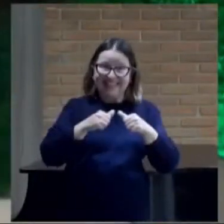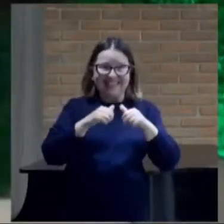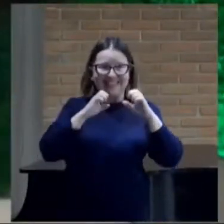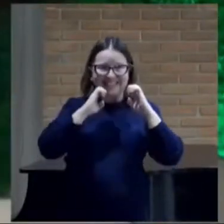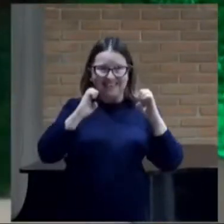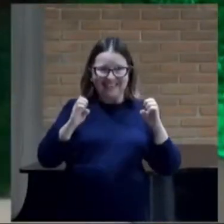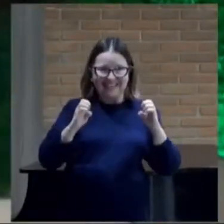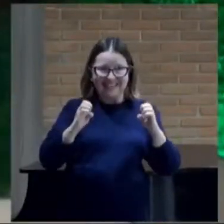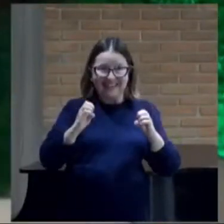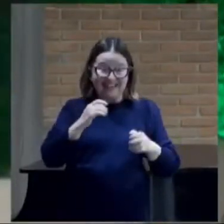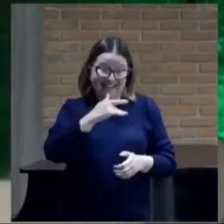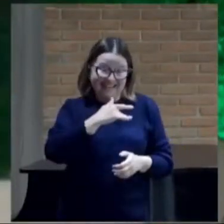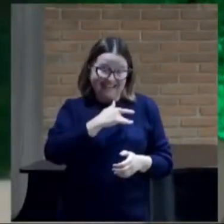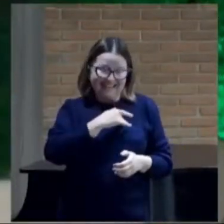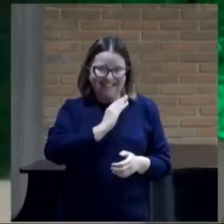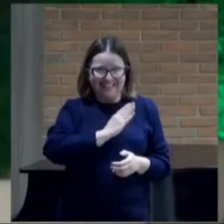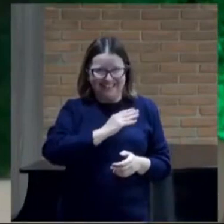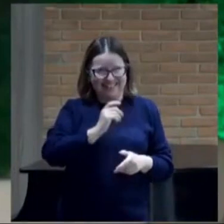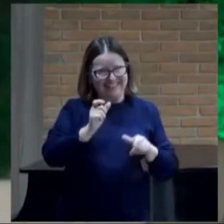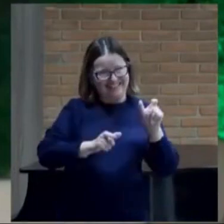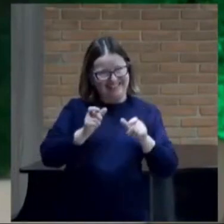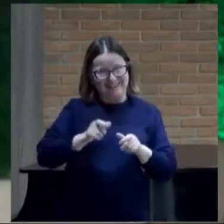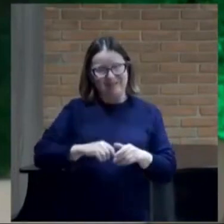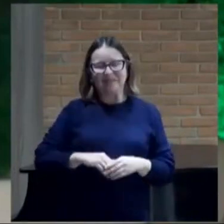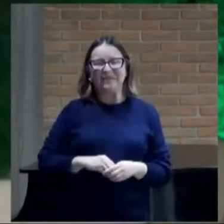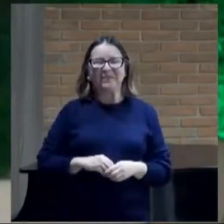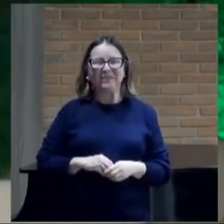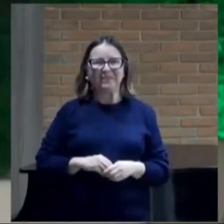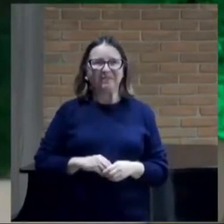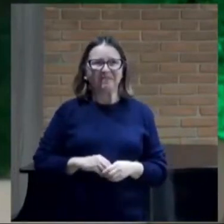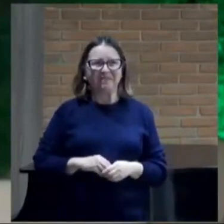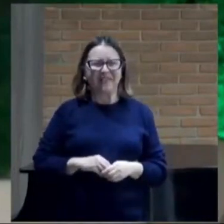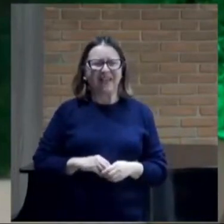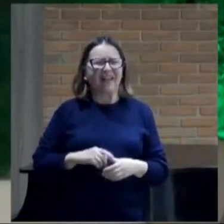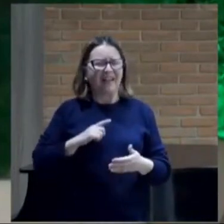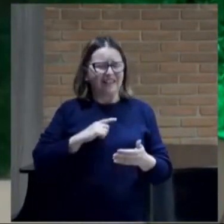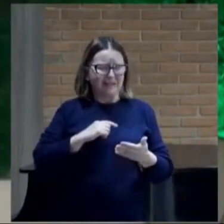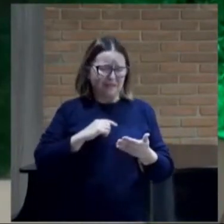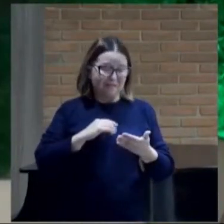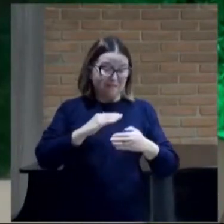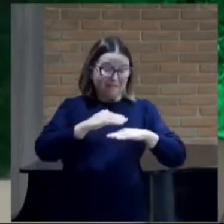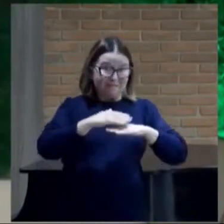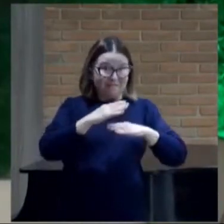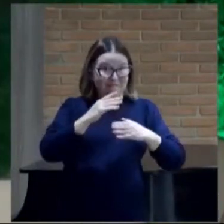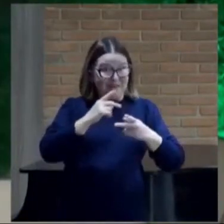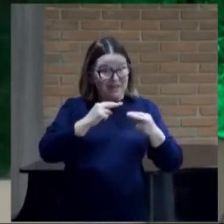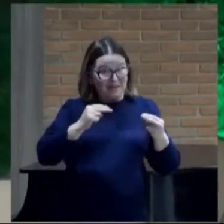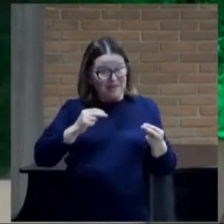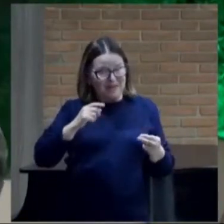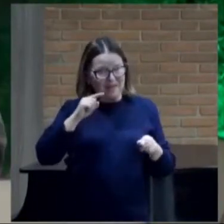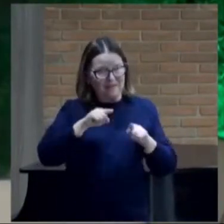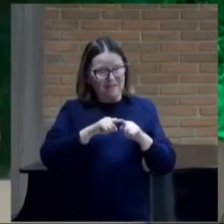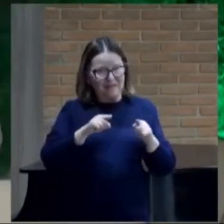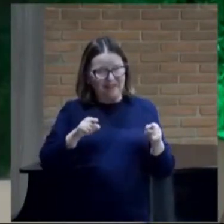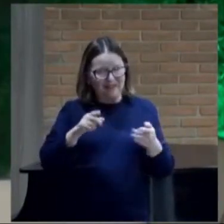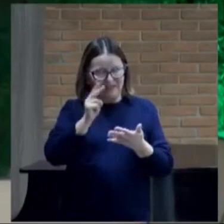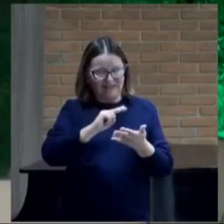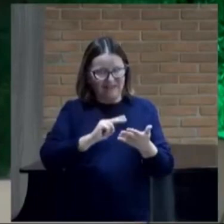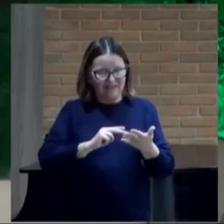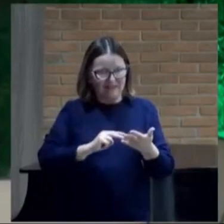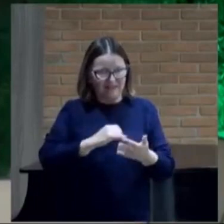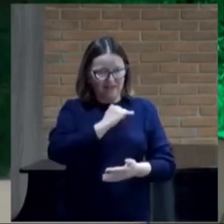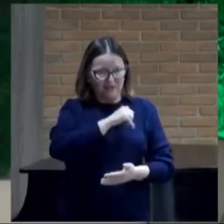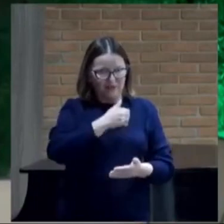pessoas Vamos só terminar aqui Eu tenho mais um bocado de coisa para falar Mas vamos para João 16